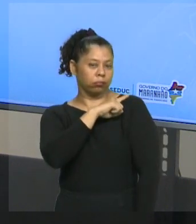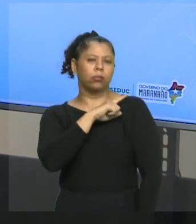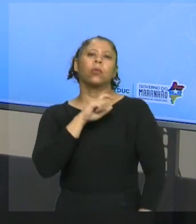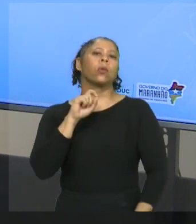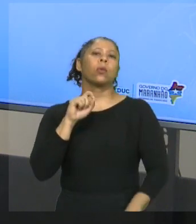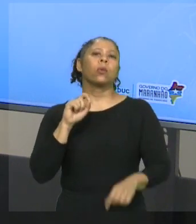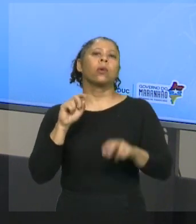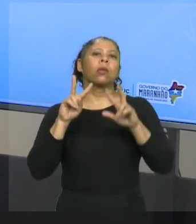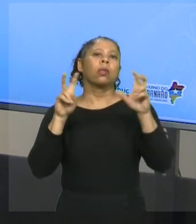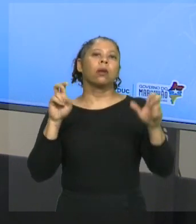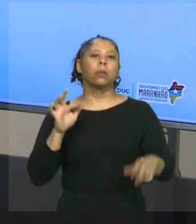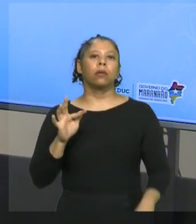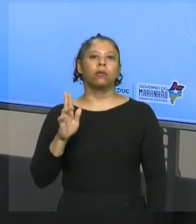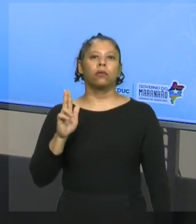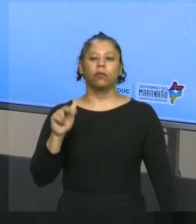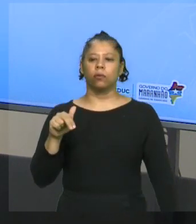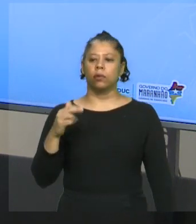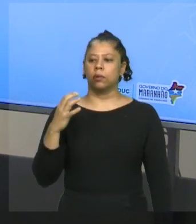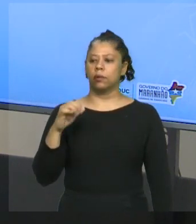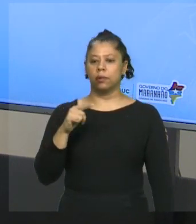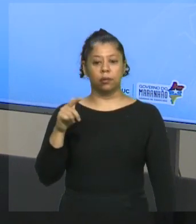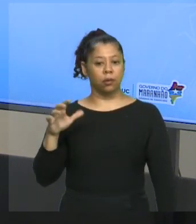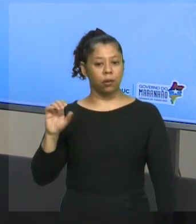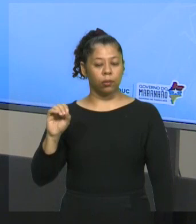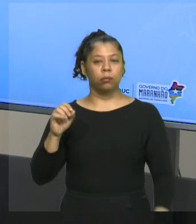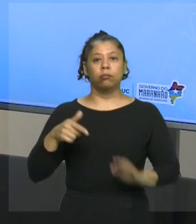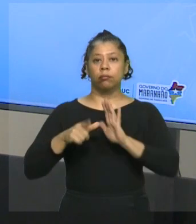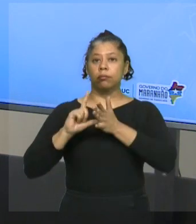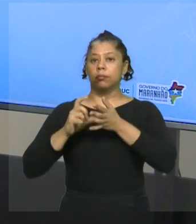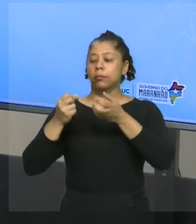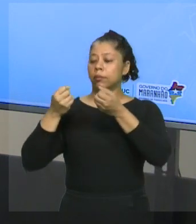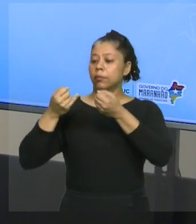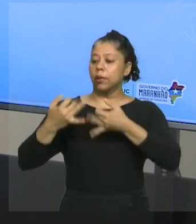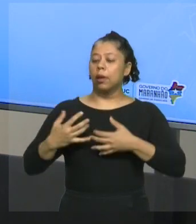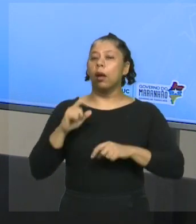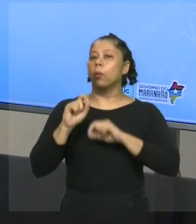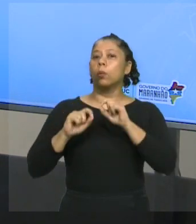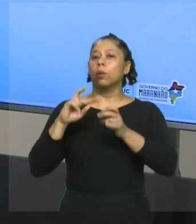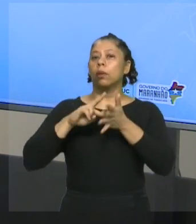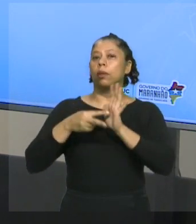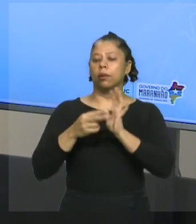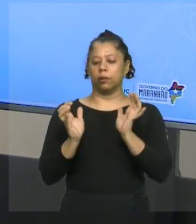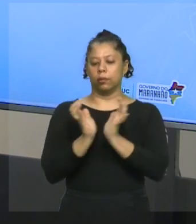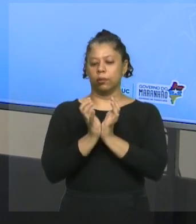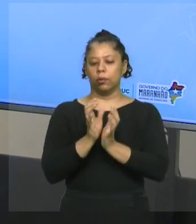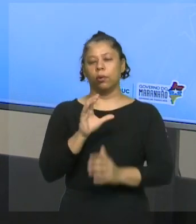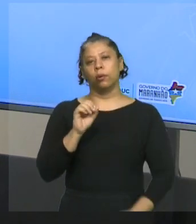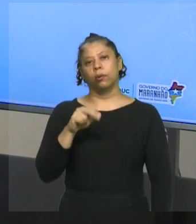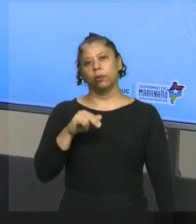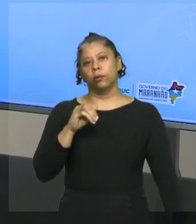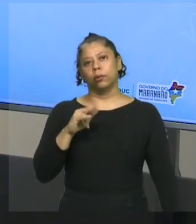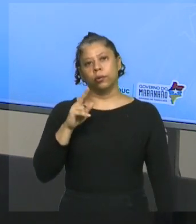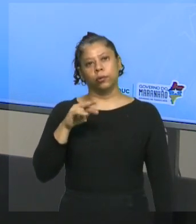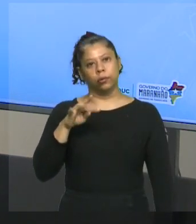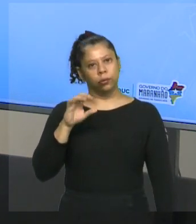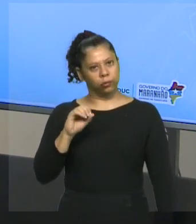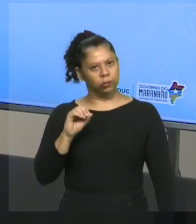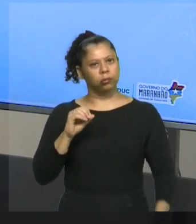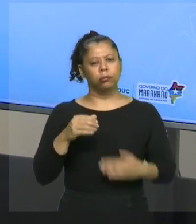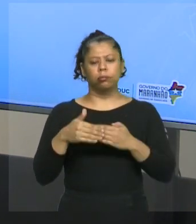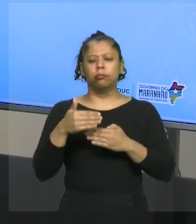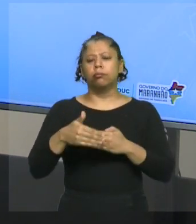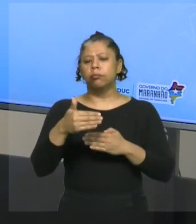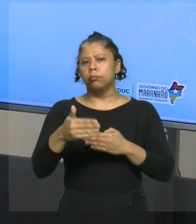antes de falar de funções, a gente precisa falar de conjuntos. Porque mais na frente você vai entender que uma função